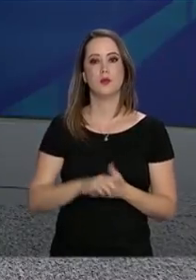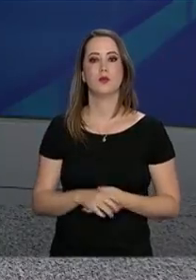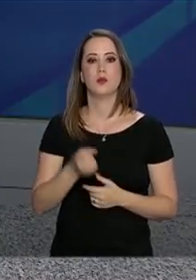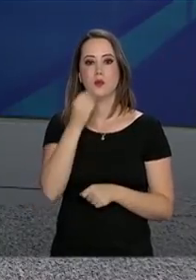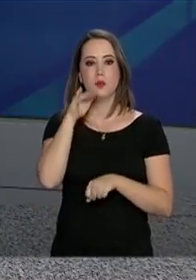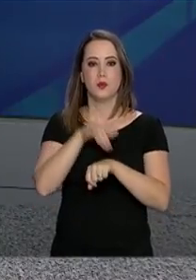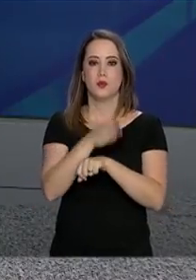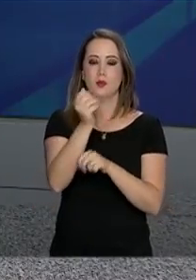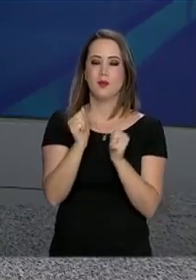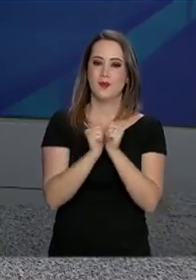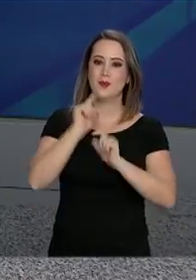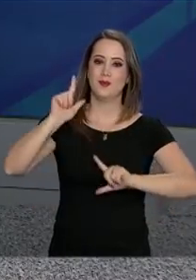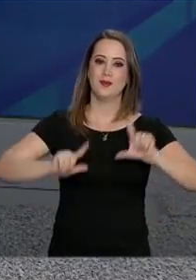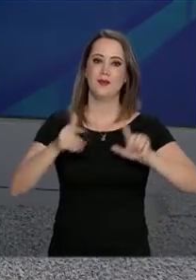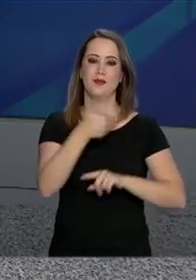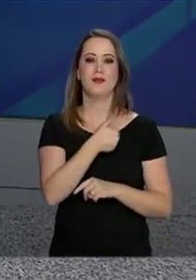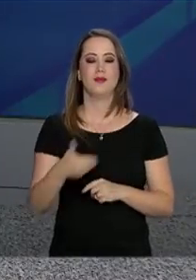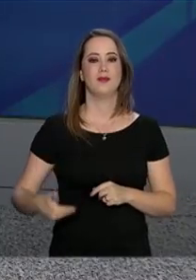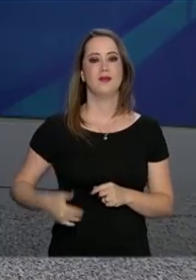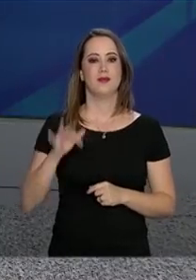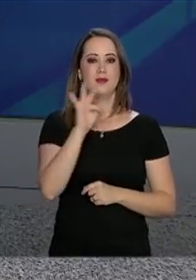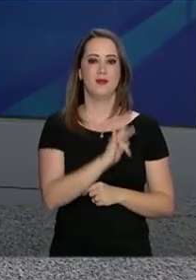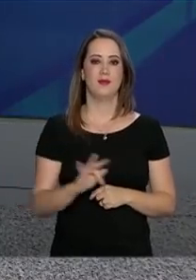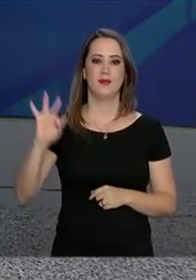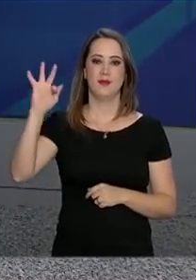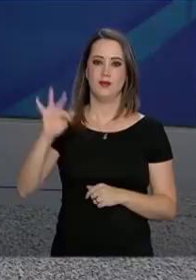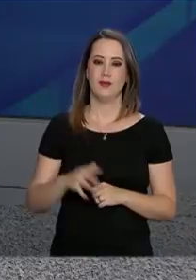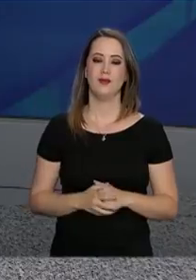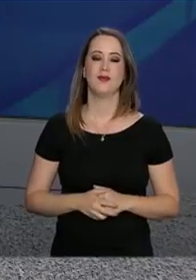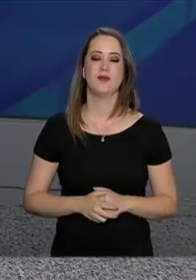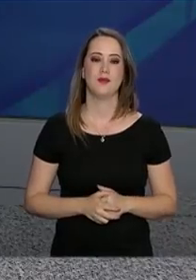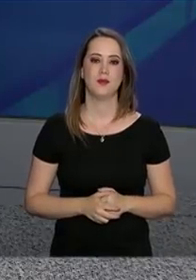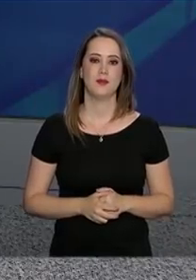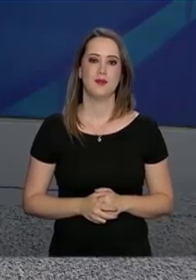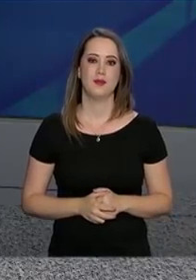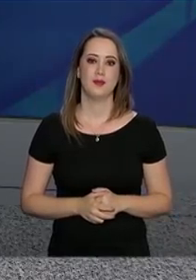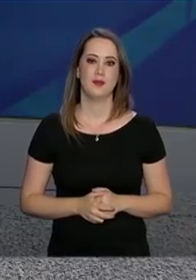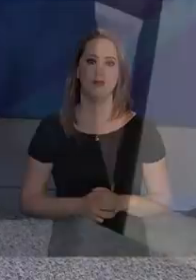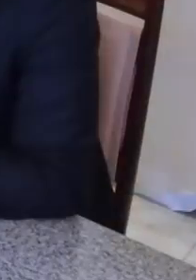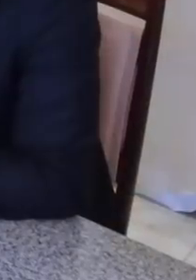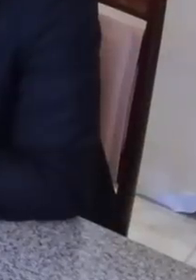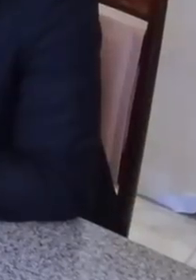Uma boa noite para você. Continue com a gente aqui na NBR, a TV do governo federal.